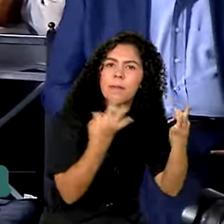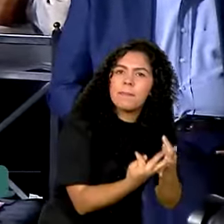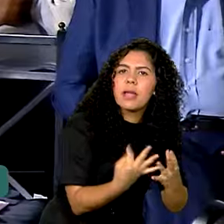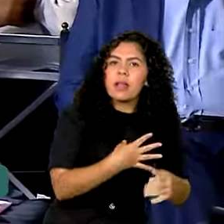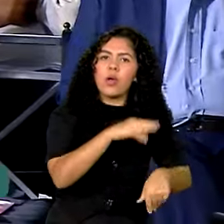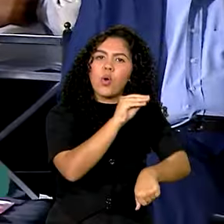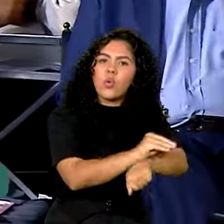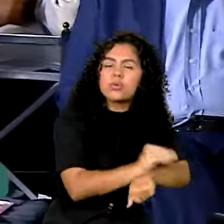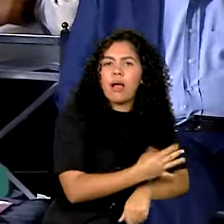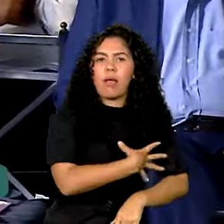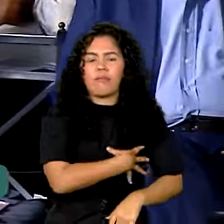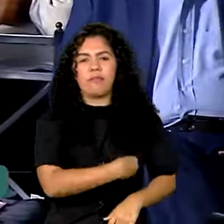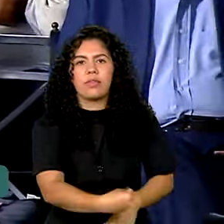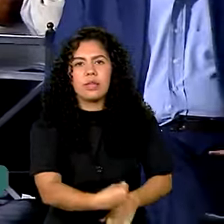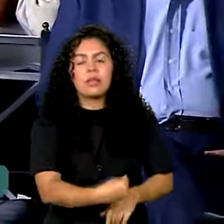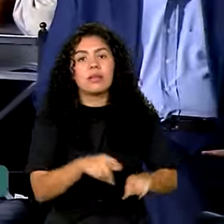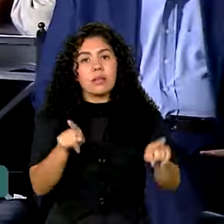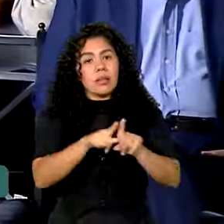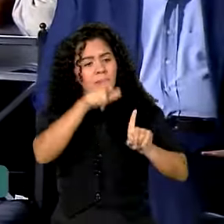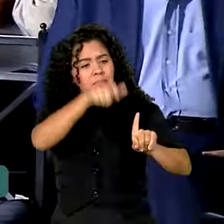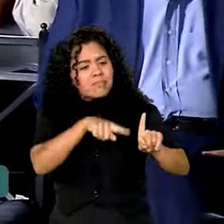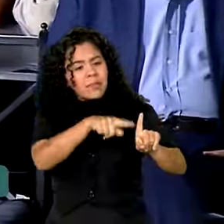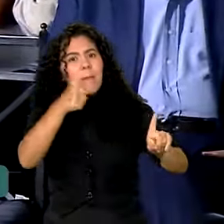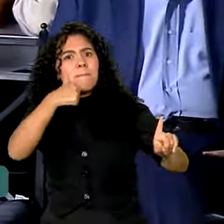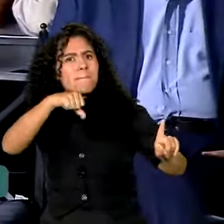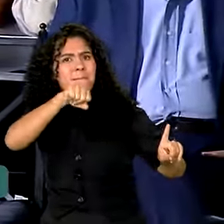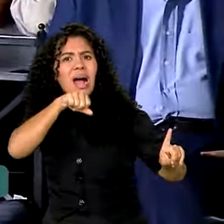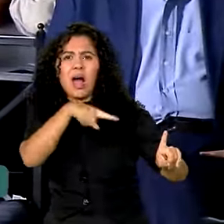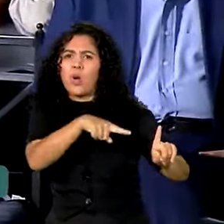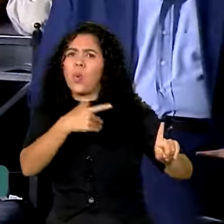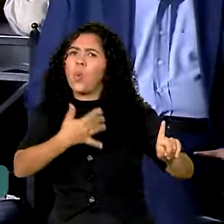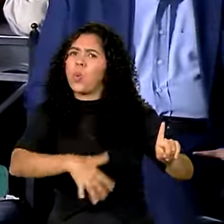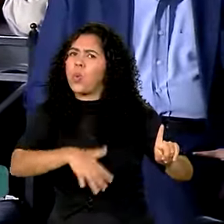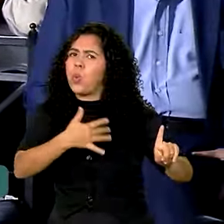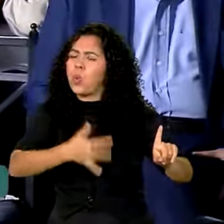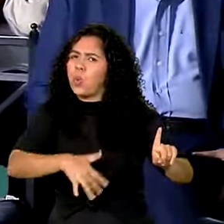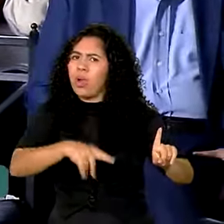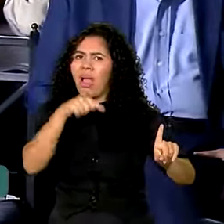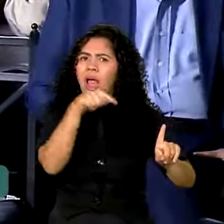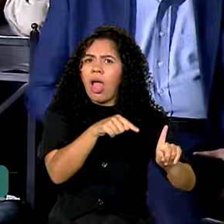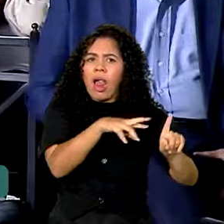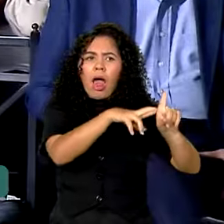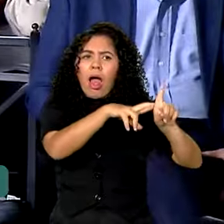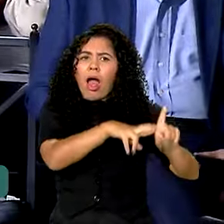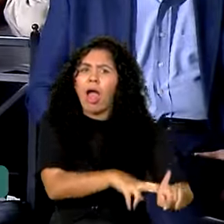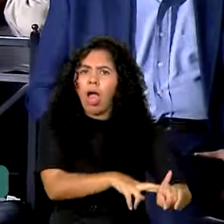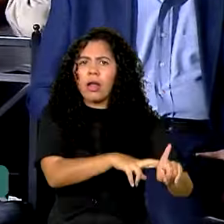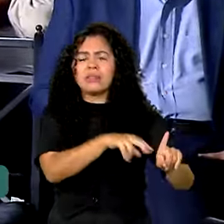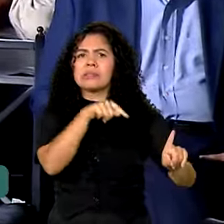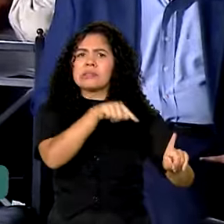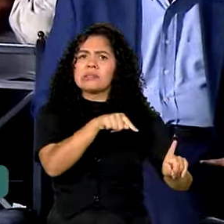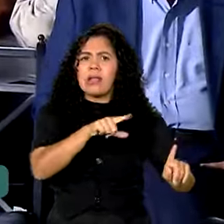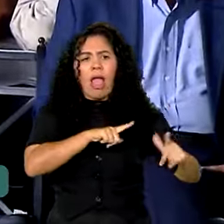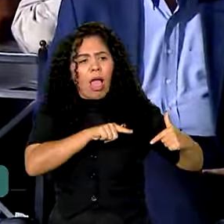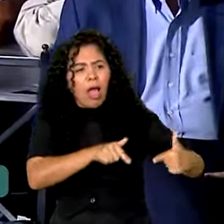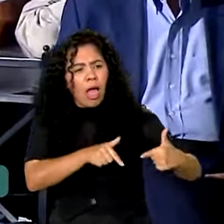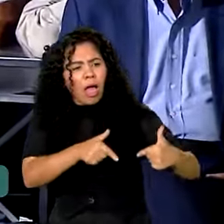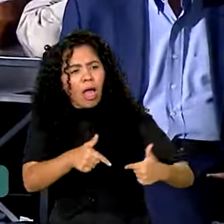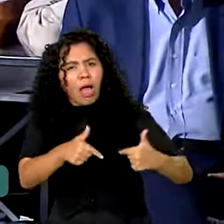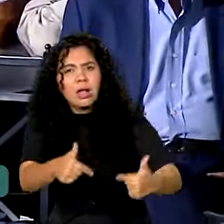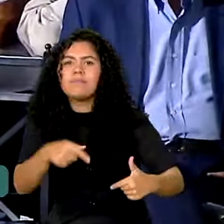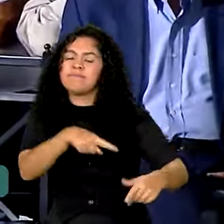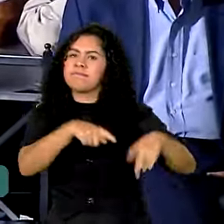filhos. E a mãe, sobretudo a mãe, a mãe que tem, às vezes, quatro ou cinco tarefas, a mãe